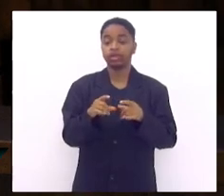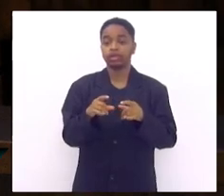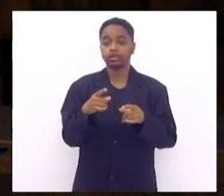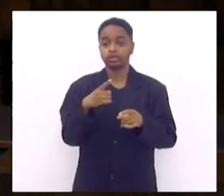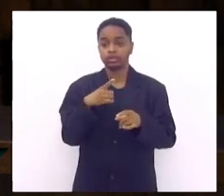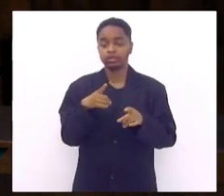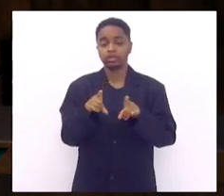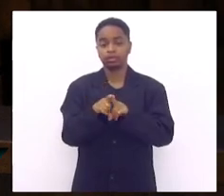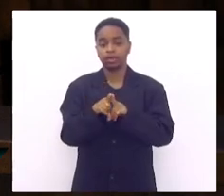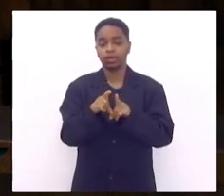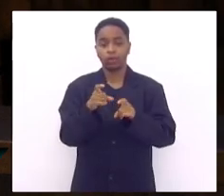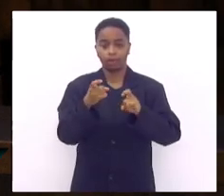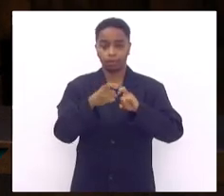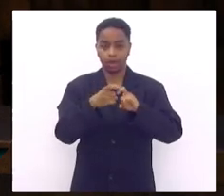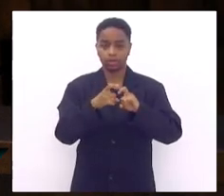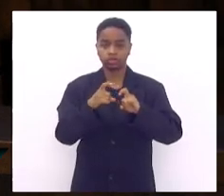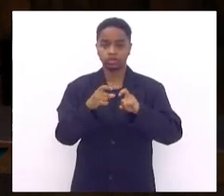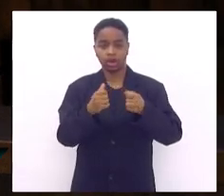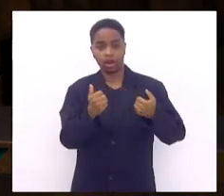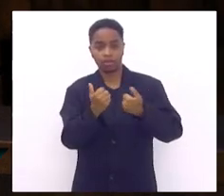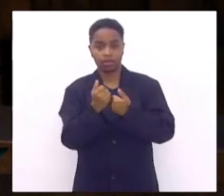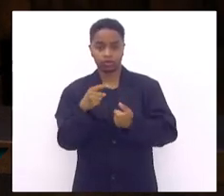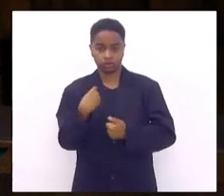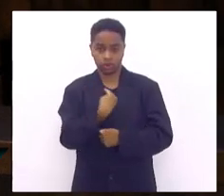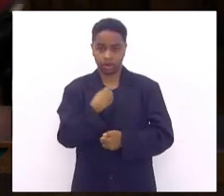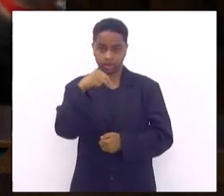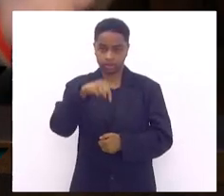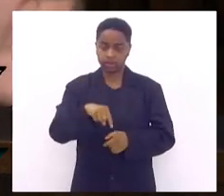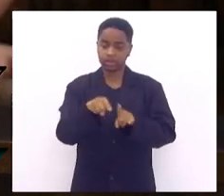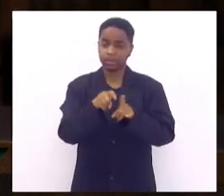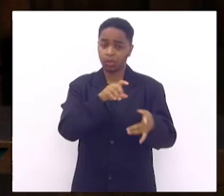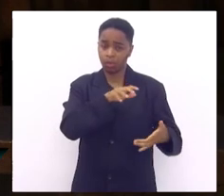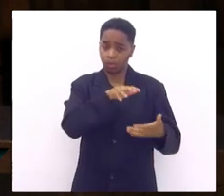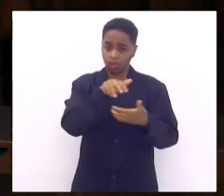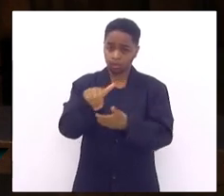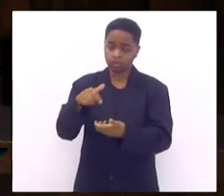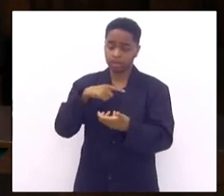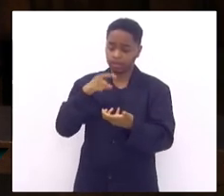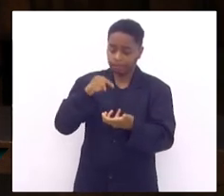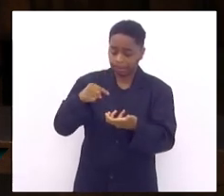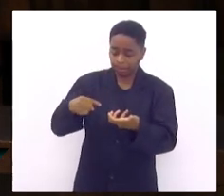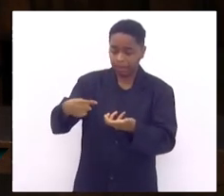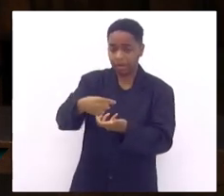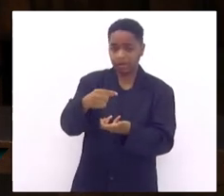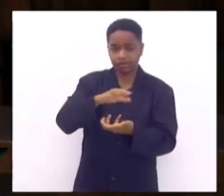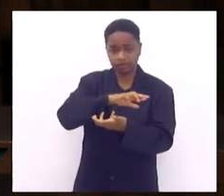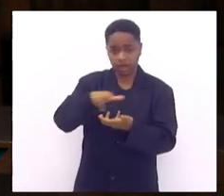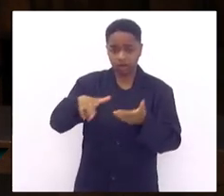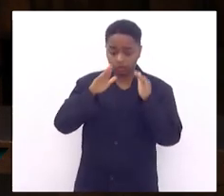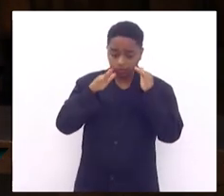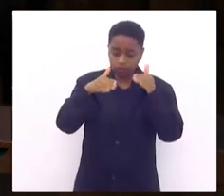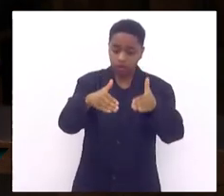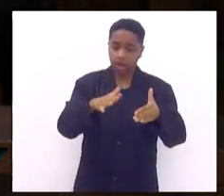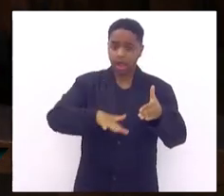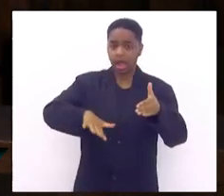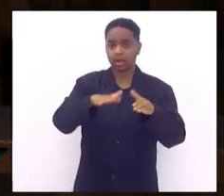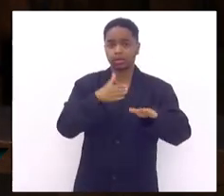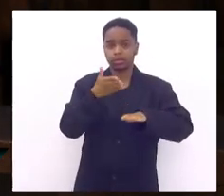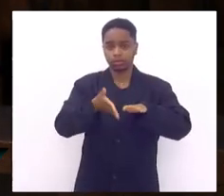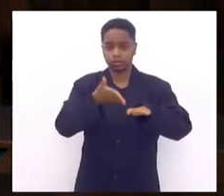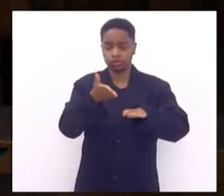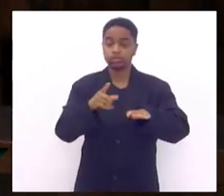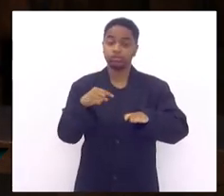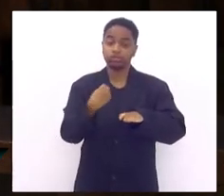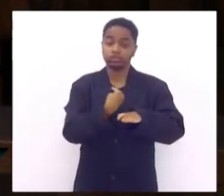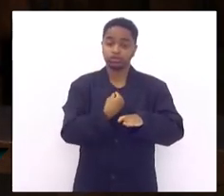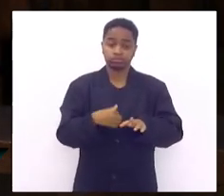doutor David Gent dentre no mundo inteiro é um olhar muito forte para a podologia e a gente conta com